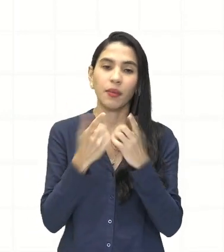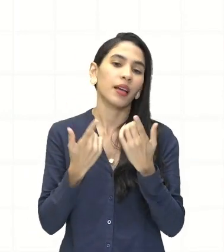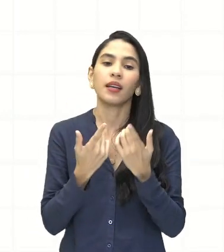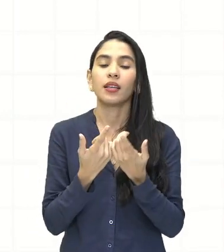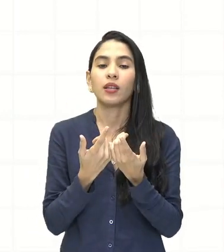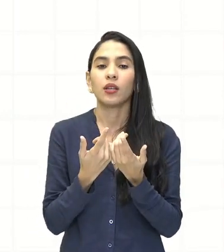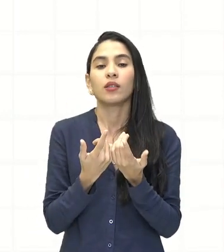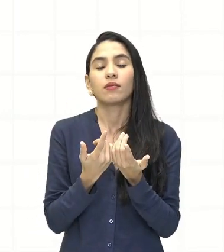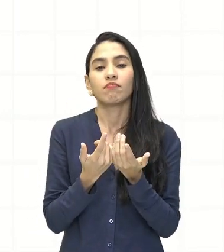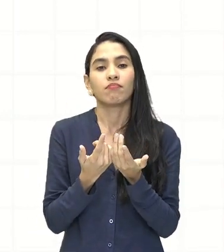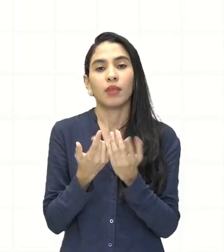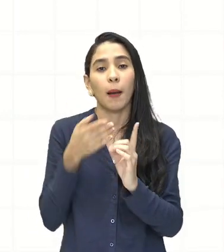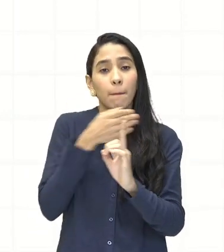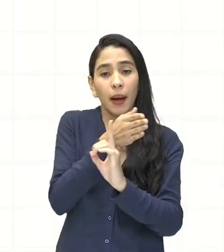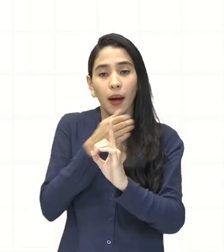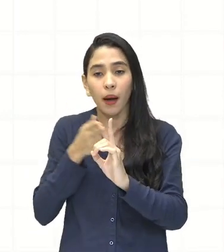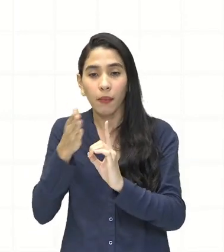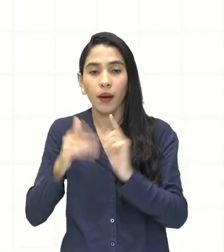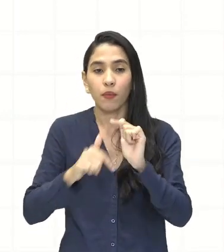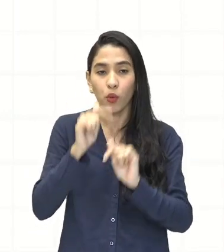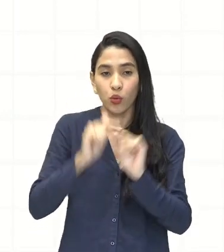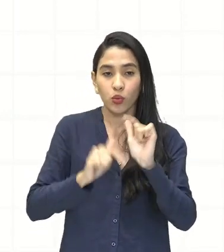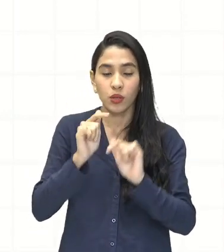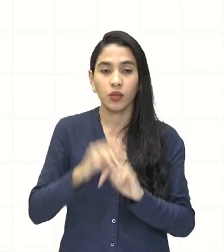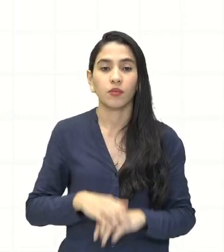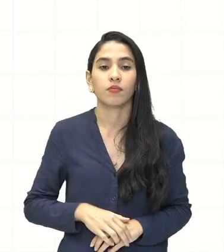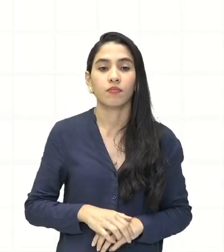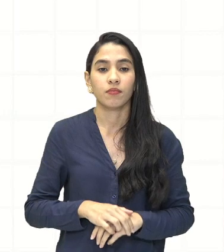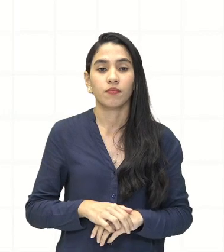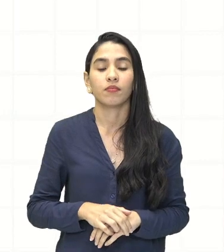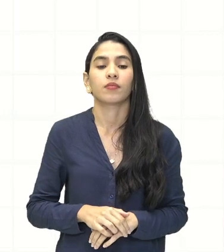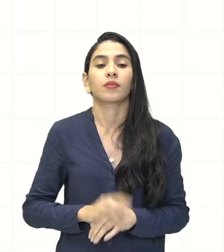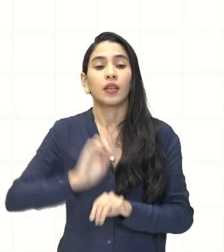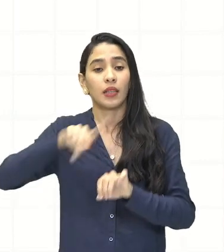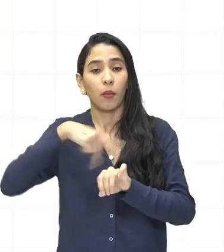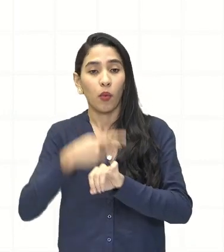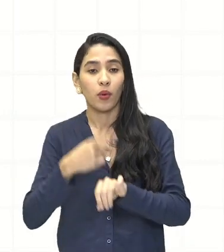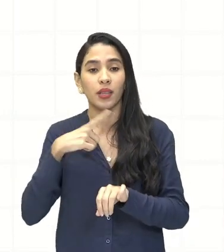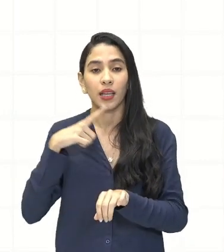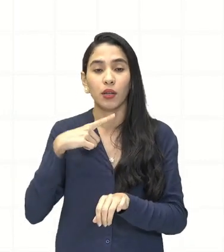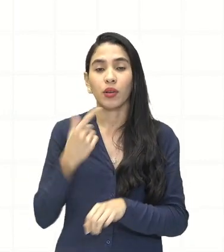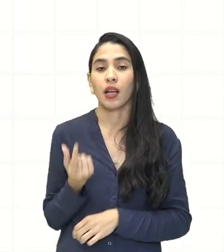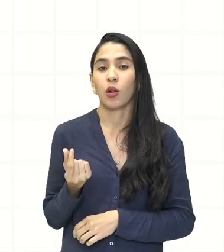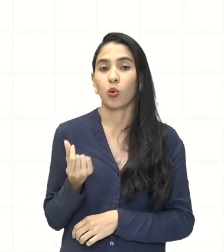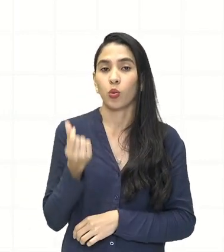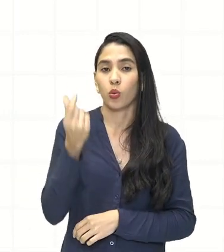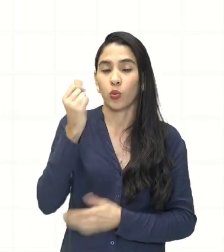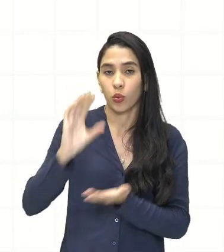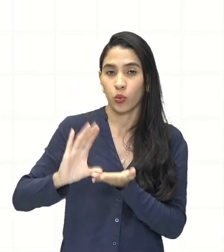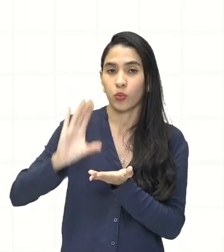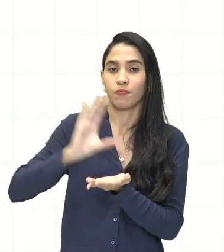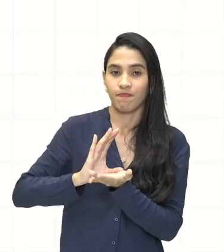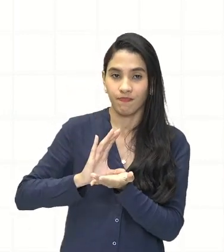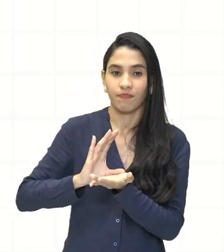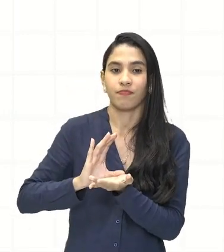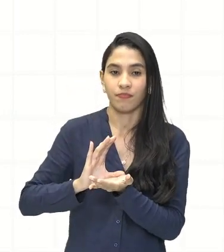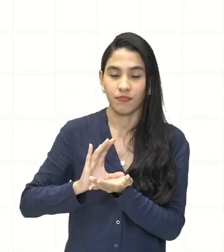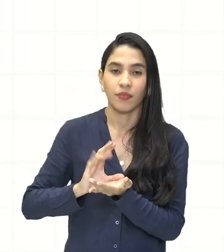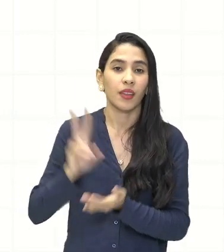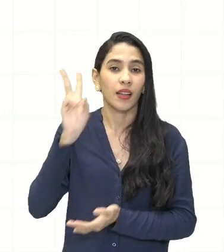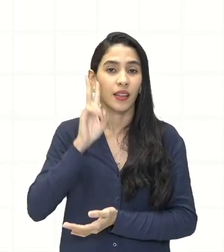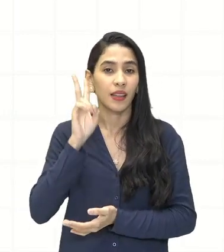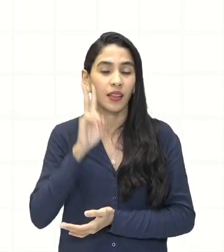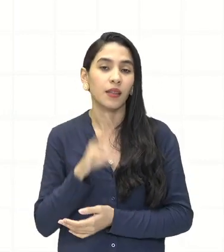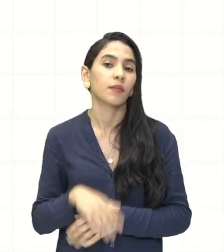produção. Com esse acúmulo de capital, eu automaticamente vou ter o quê? A obtenção de lucros. Lembrem